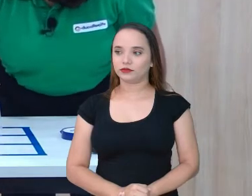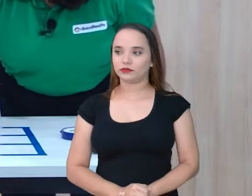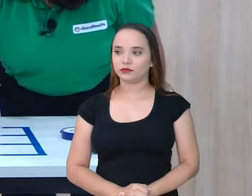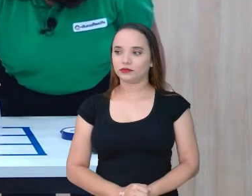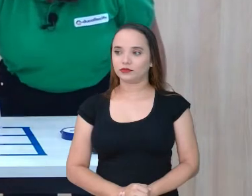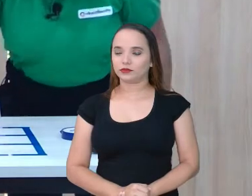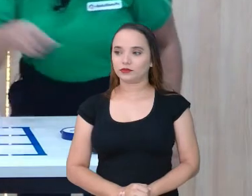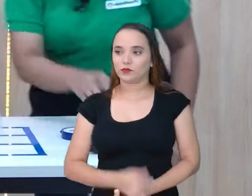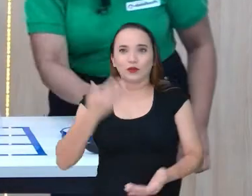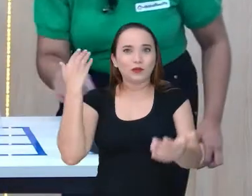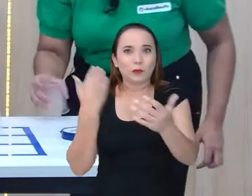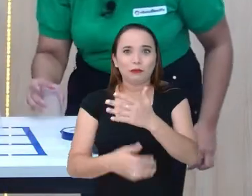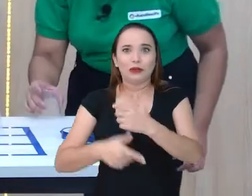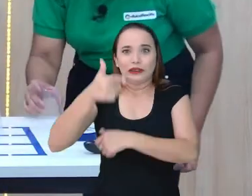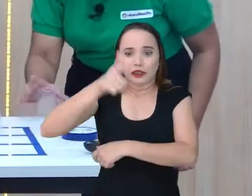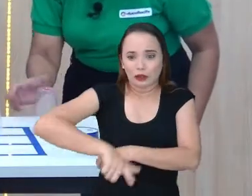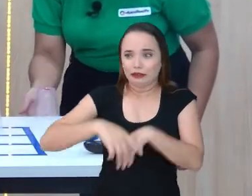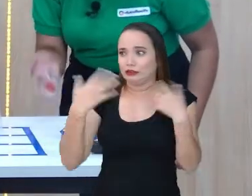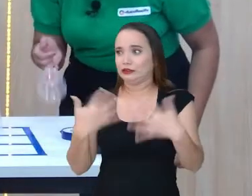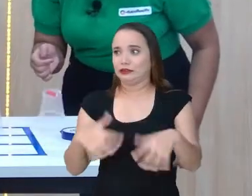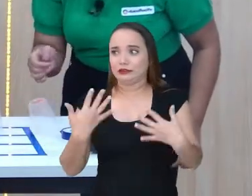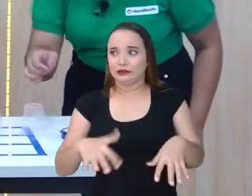Eu vou perder de novo, eu não tô acreditando não nisso, não.